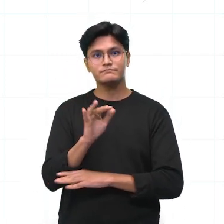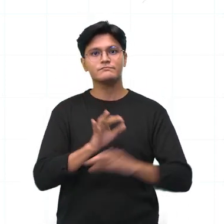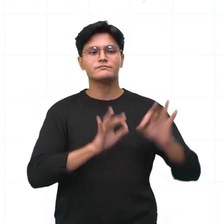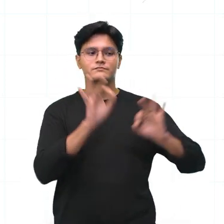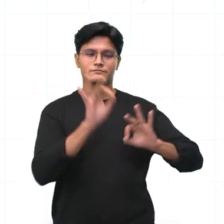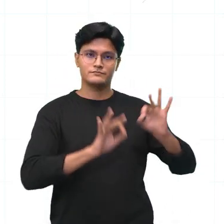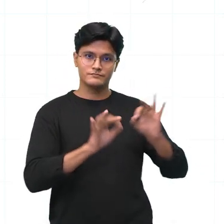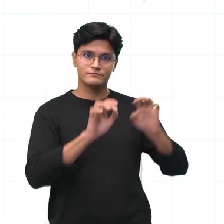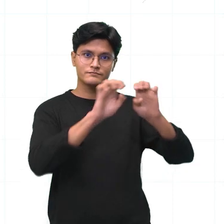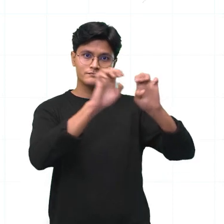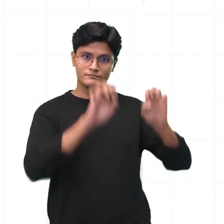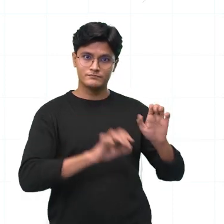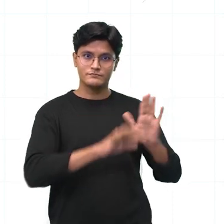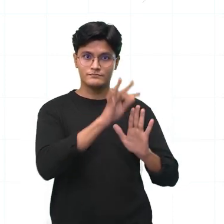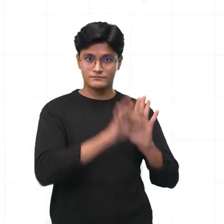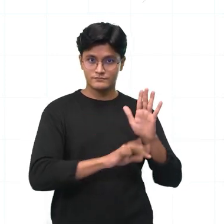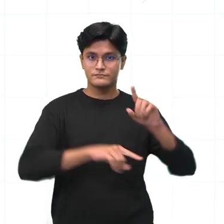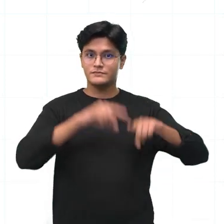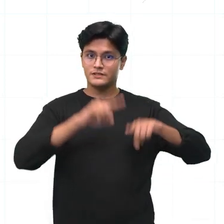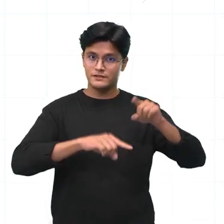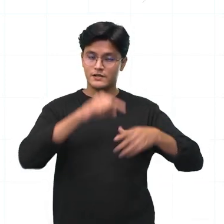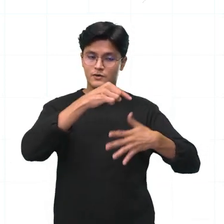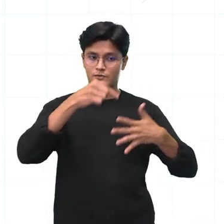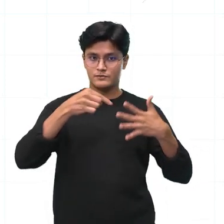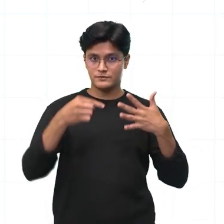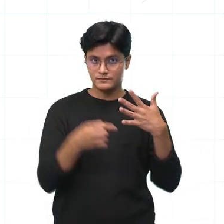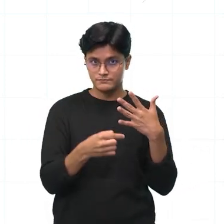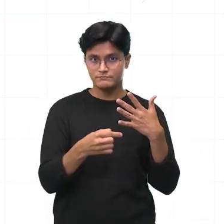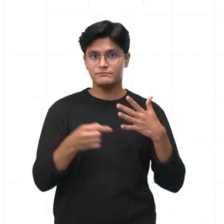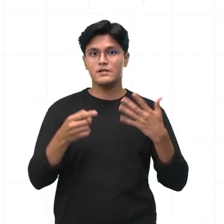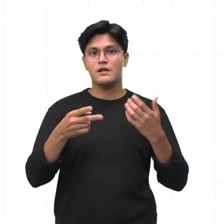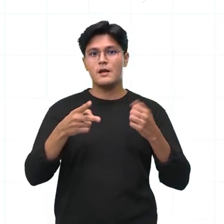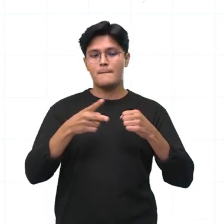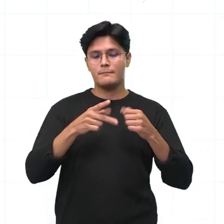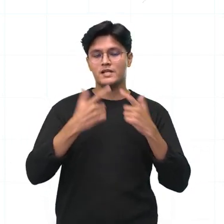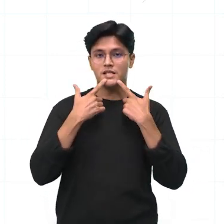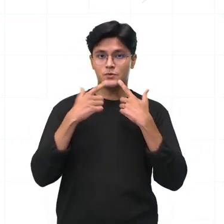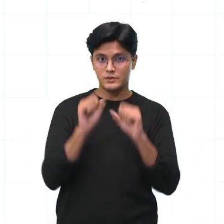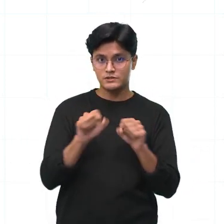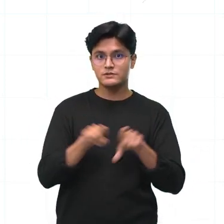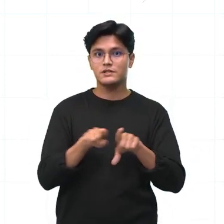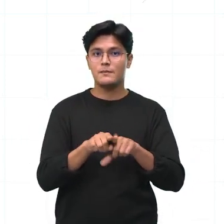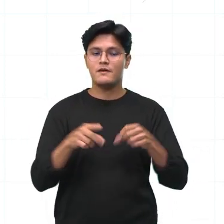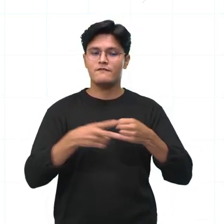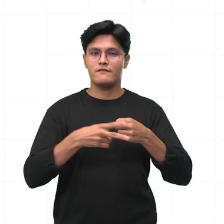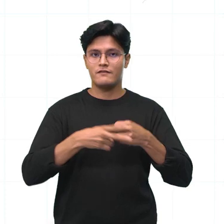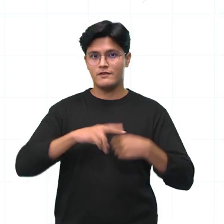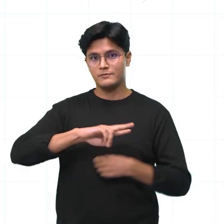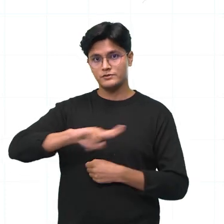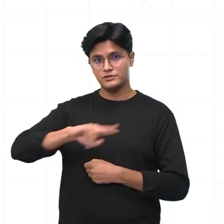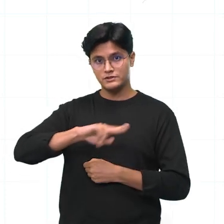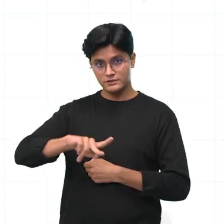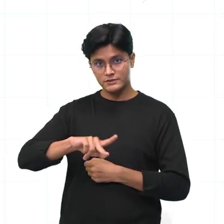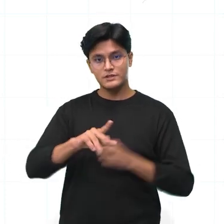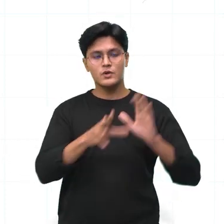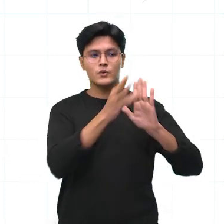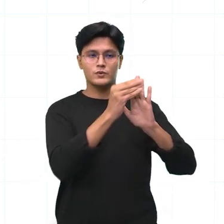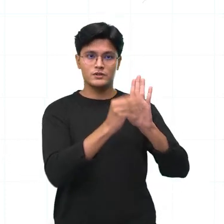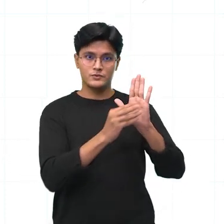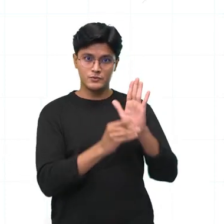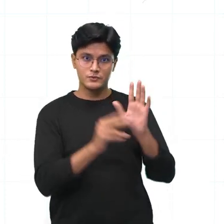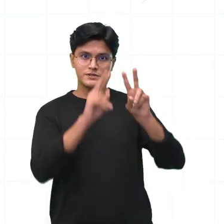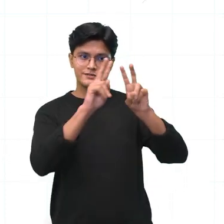composicional, elementos linguísticos, paralinguísticos e cinésicos, conteúdo, temas e subtemas,